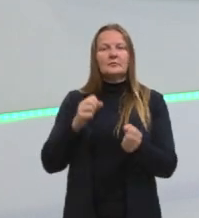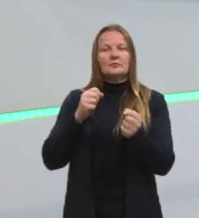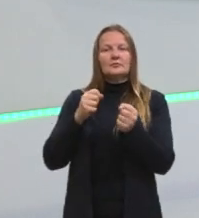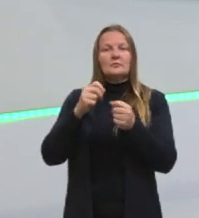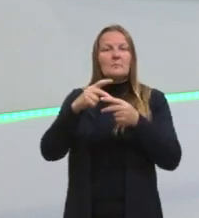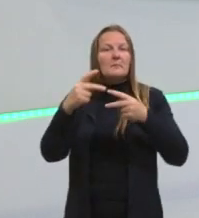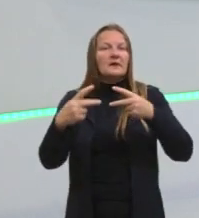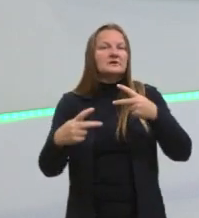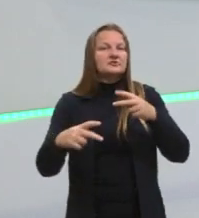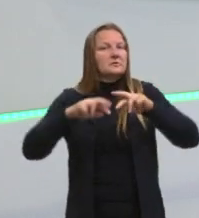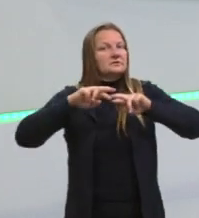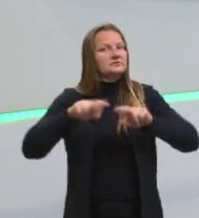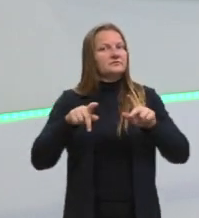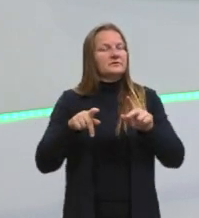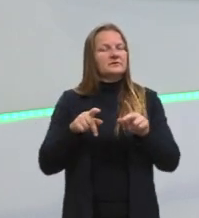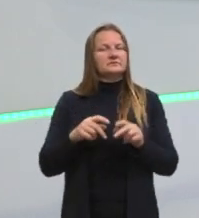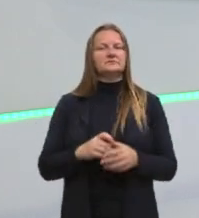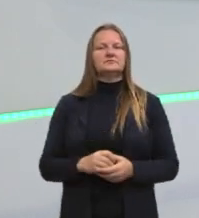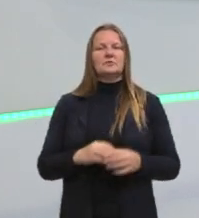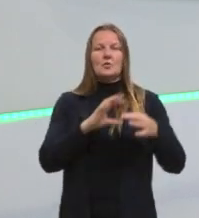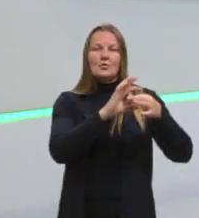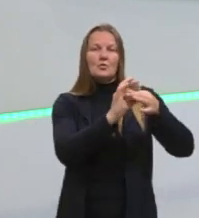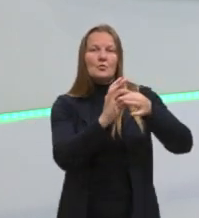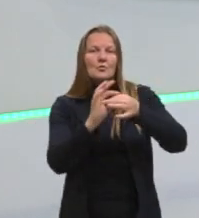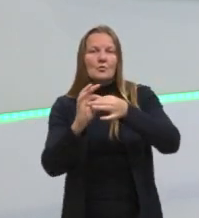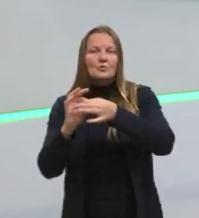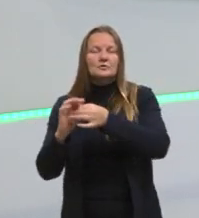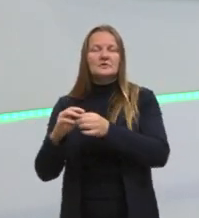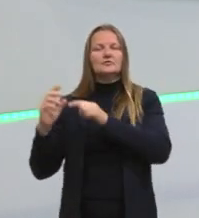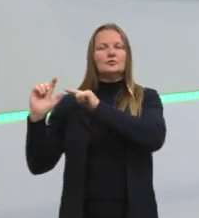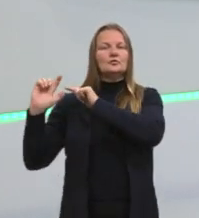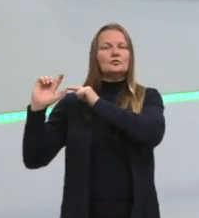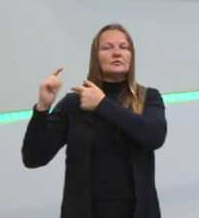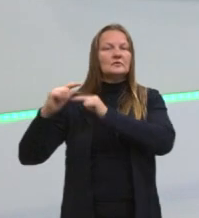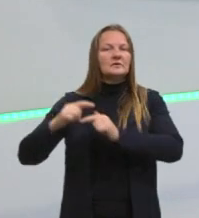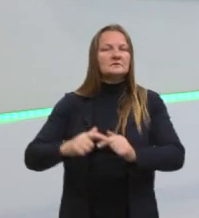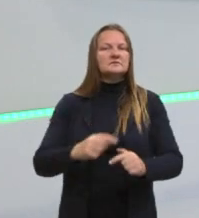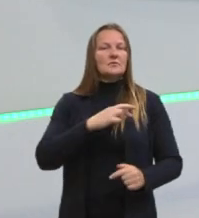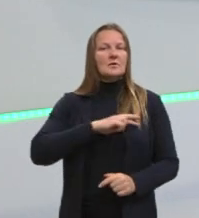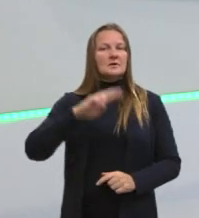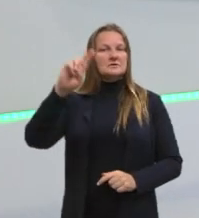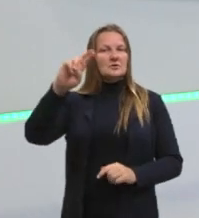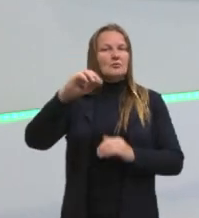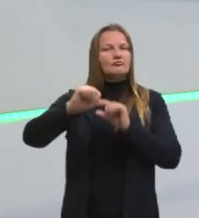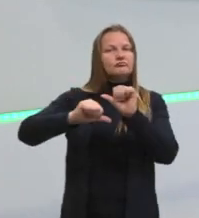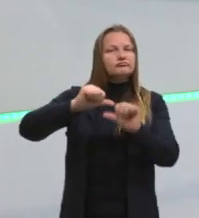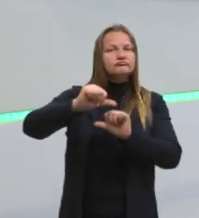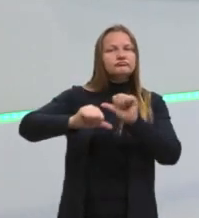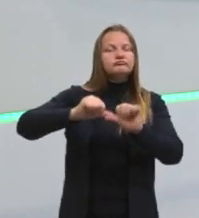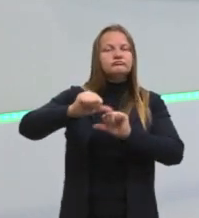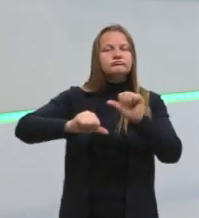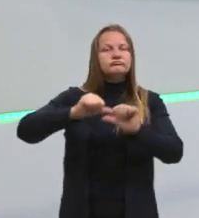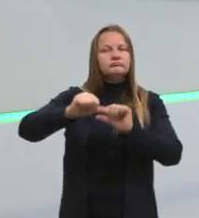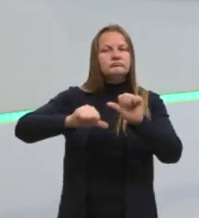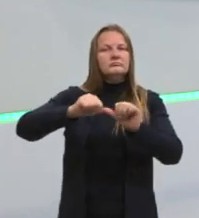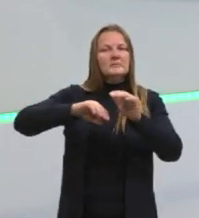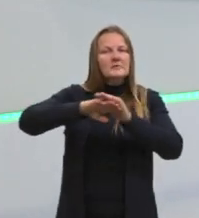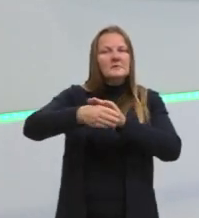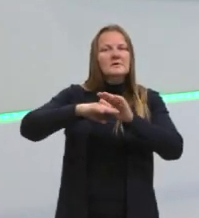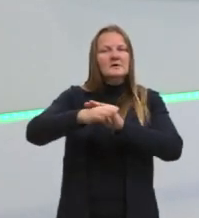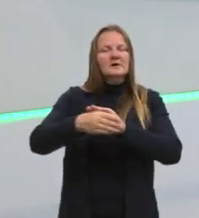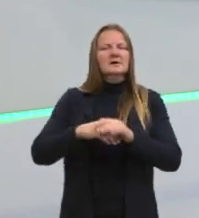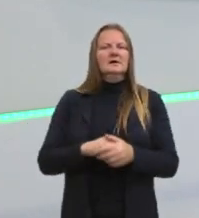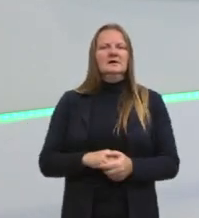o contexto das tradições, da religião, tudo isso vai ser contestado por Voltaire,